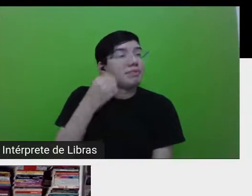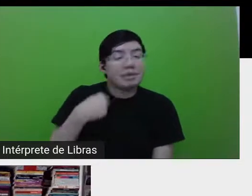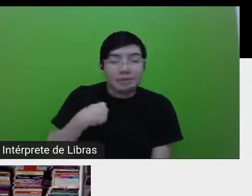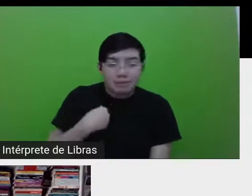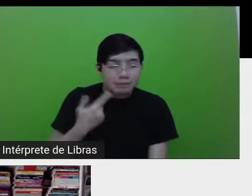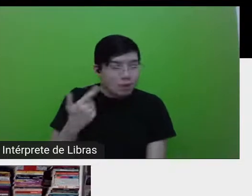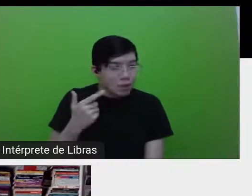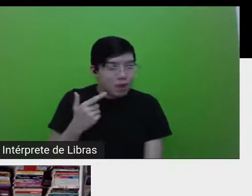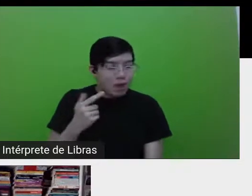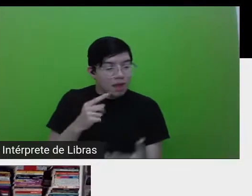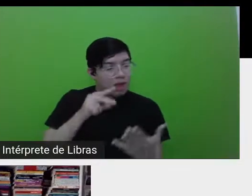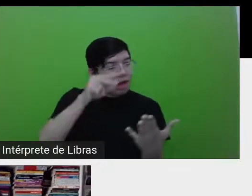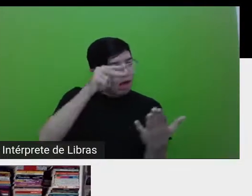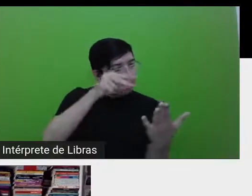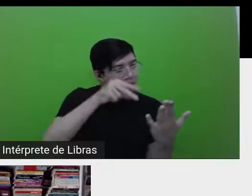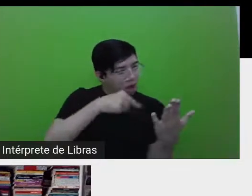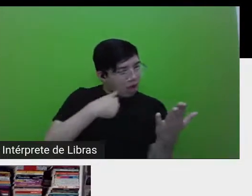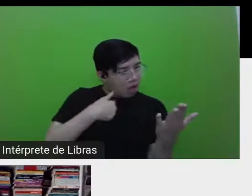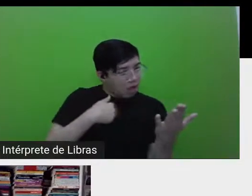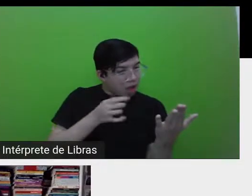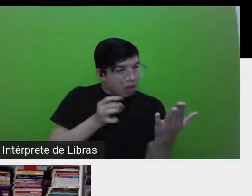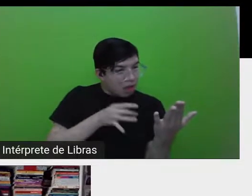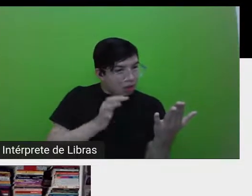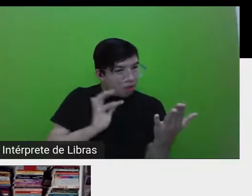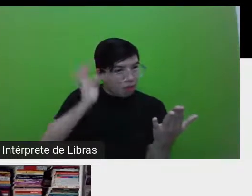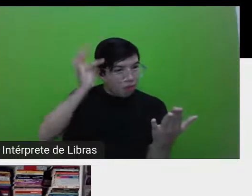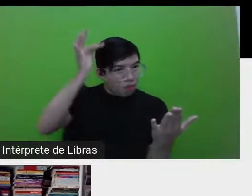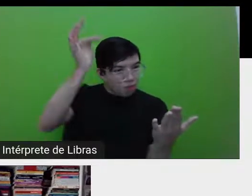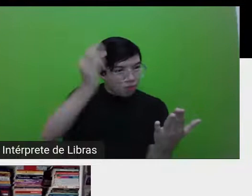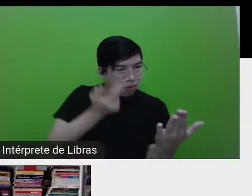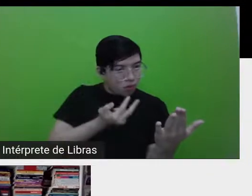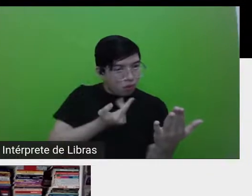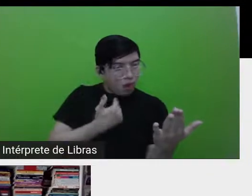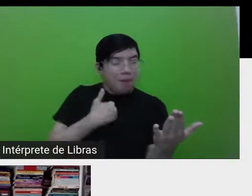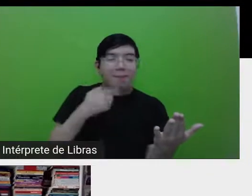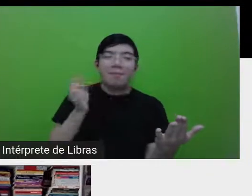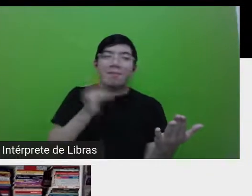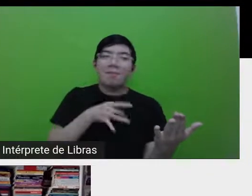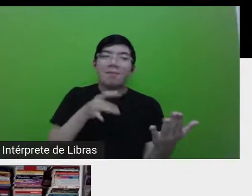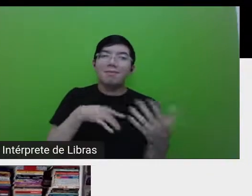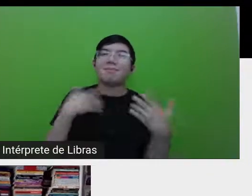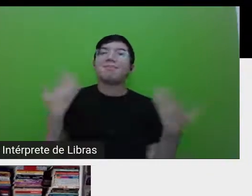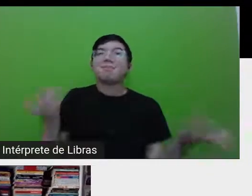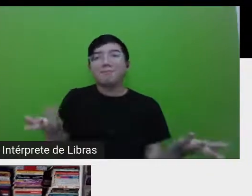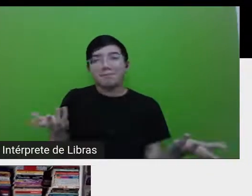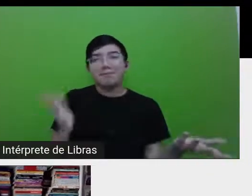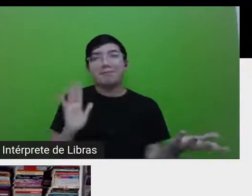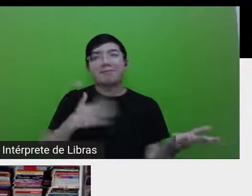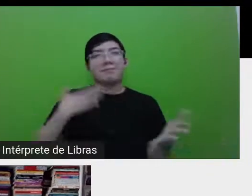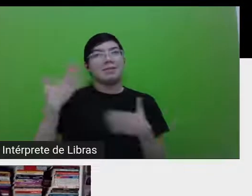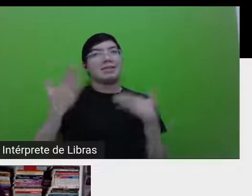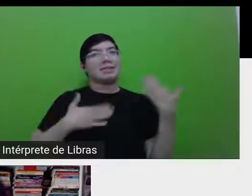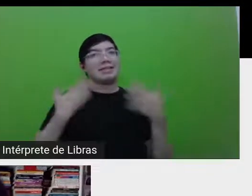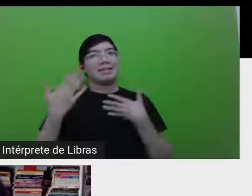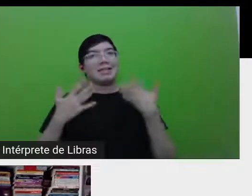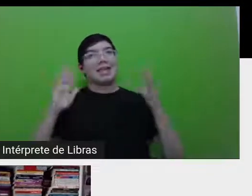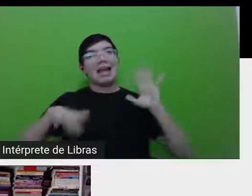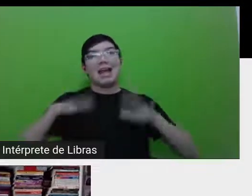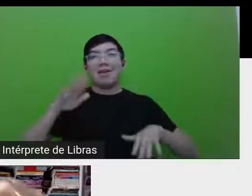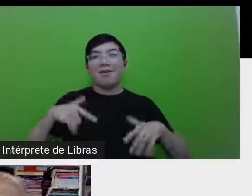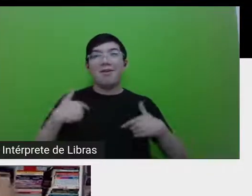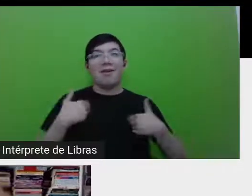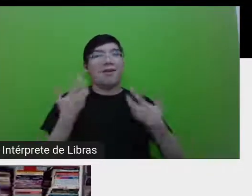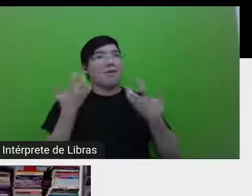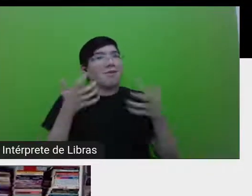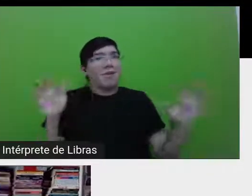chegar ali. Sim. É, porque basta estar vivo para acontecer algumas coisas. Várias coisas. Meu Deus, eu não quero isso para a vida. assim.